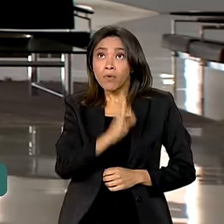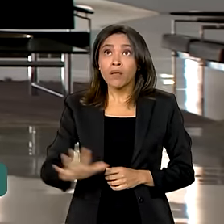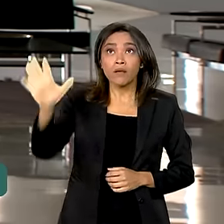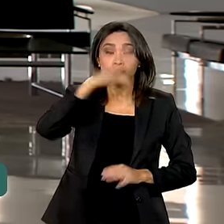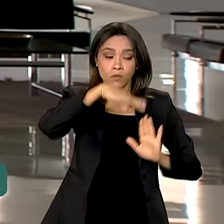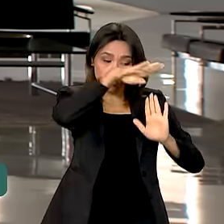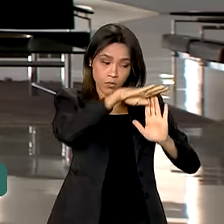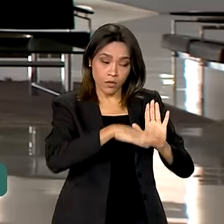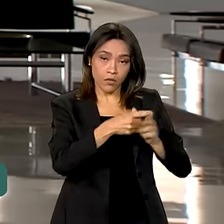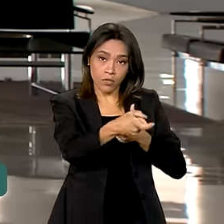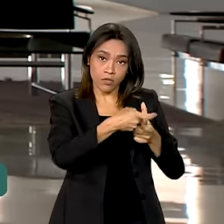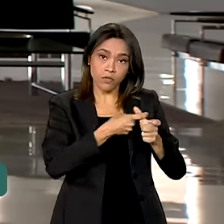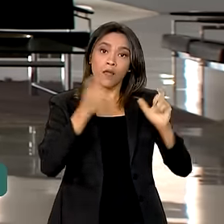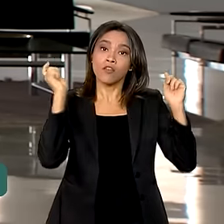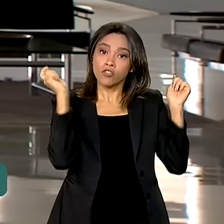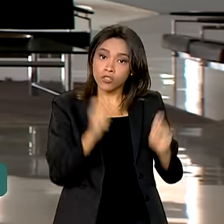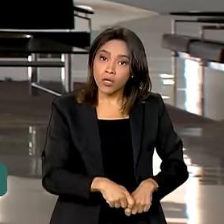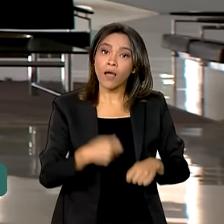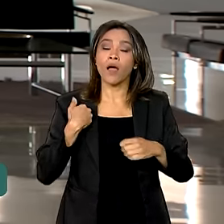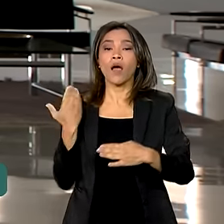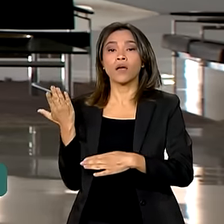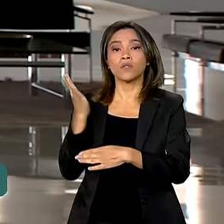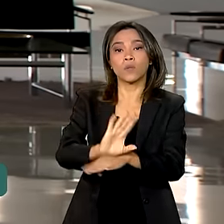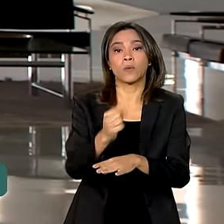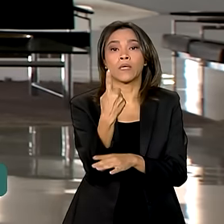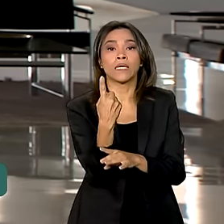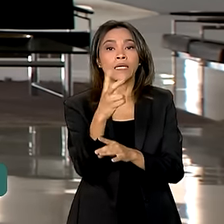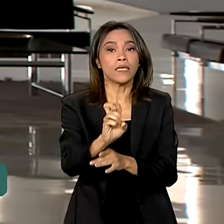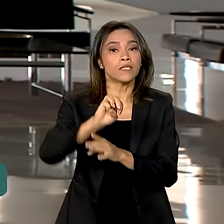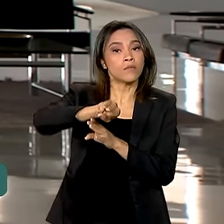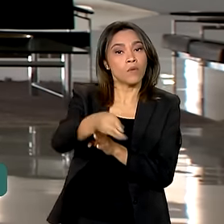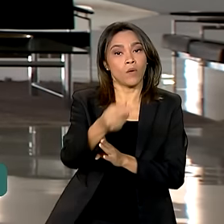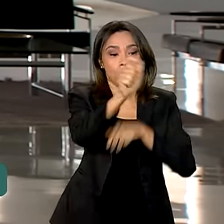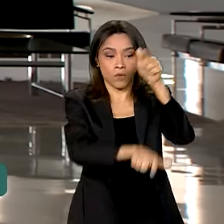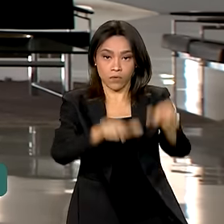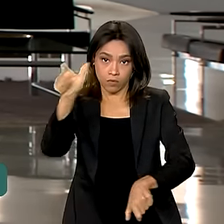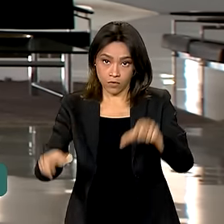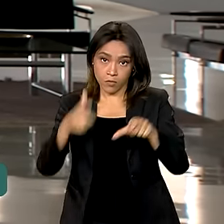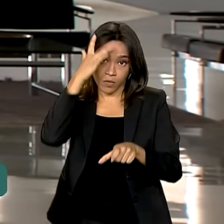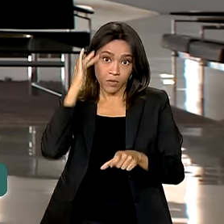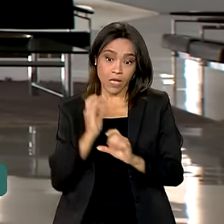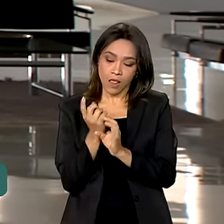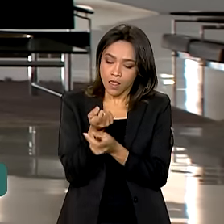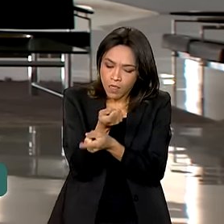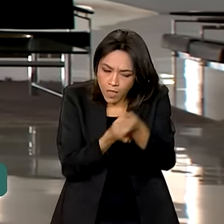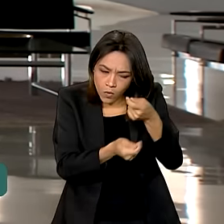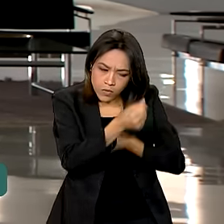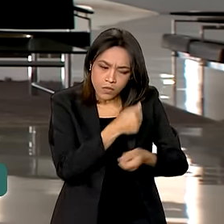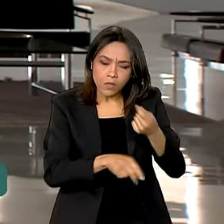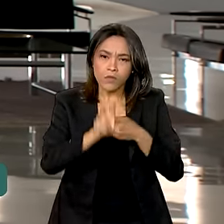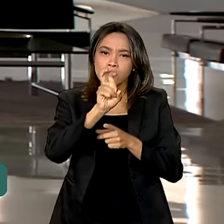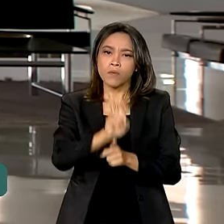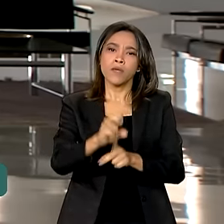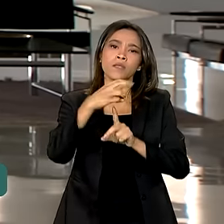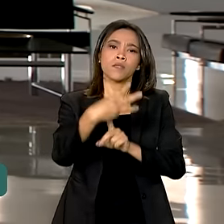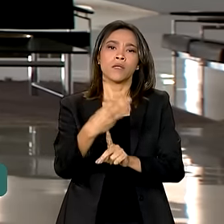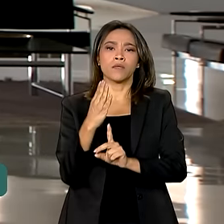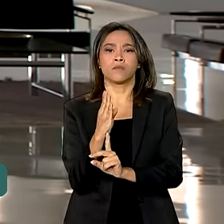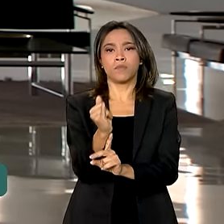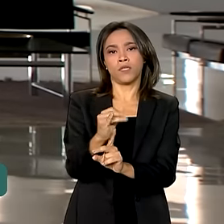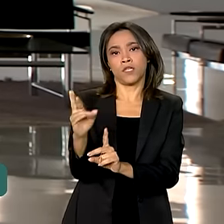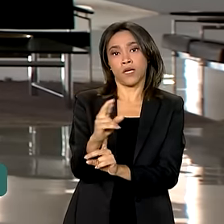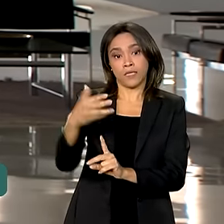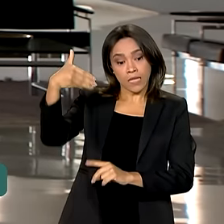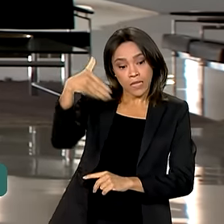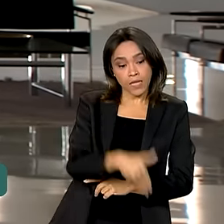beneficiou mais de 15 milhões de pessoas com a renegociação de quase 53 bilhões de reais em dívidas. Só na